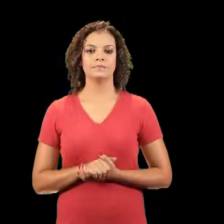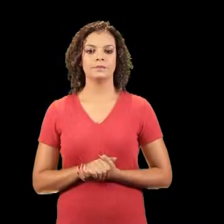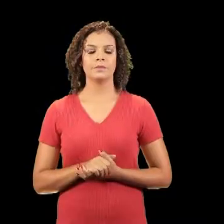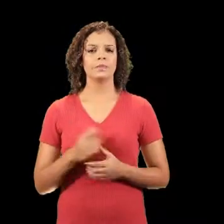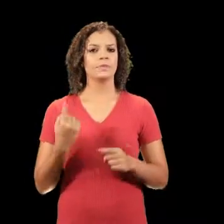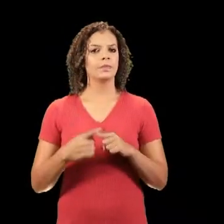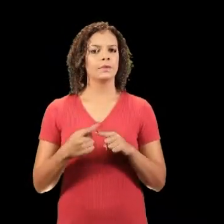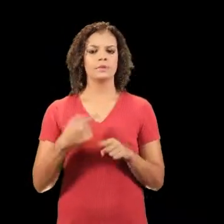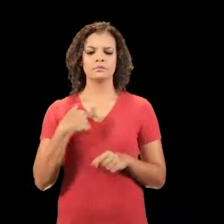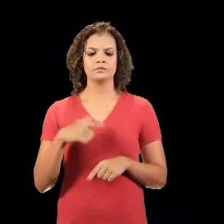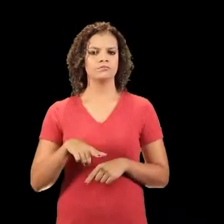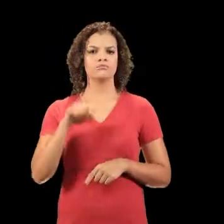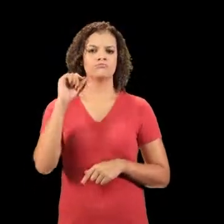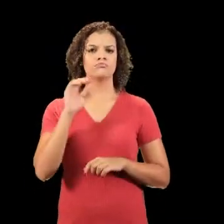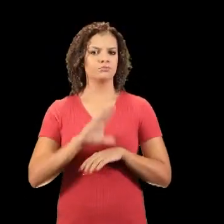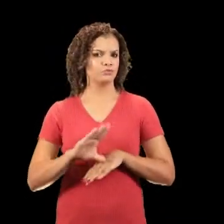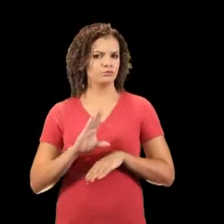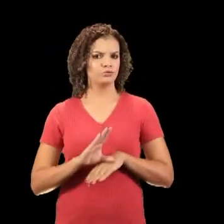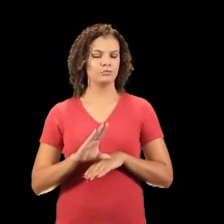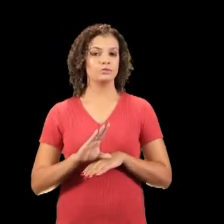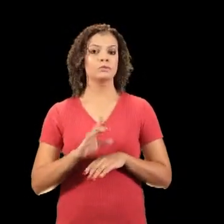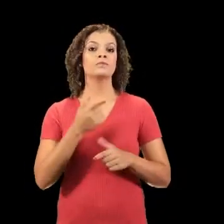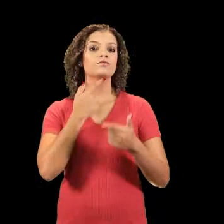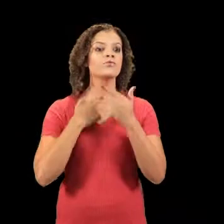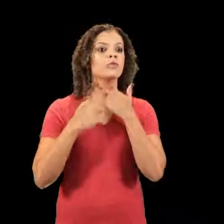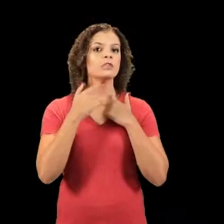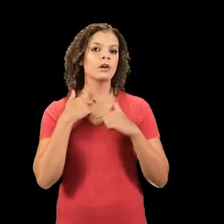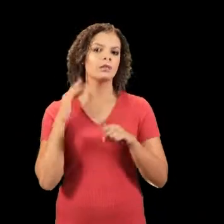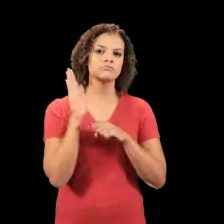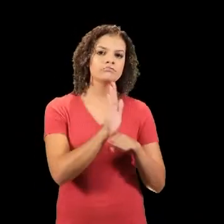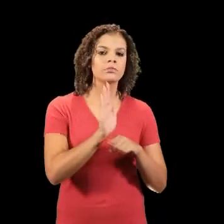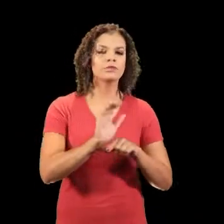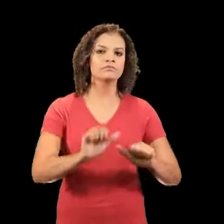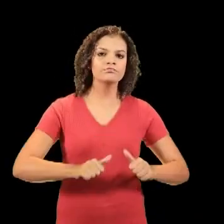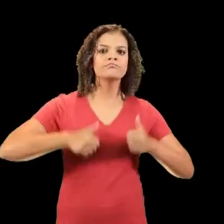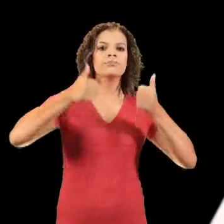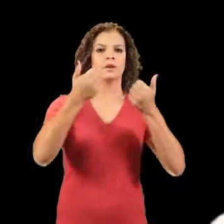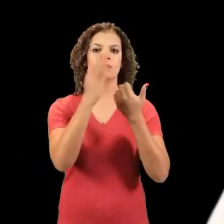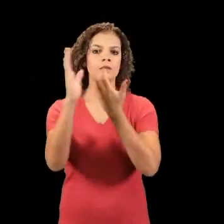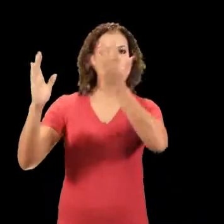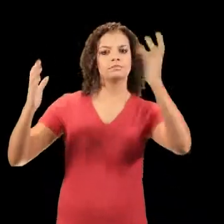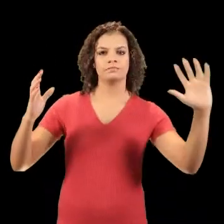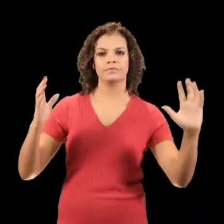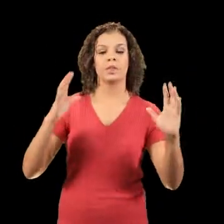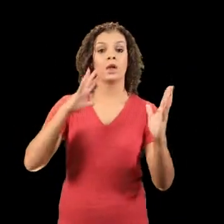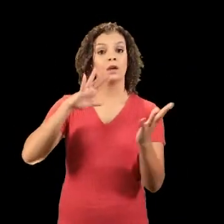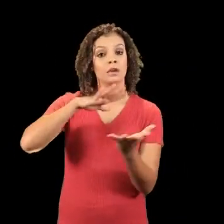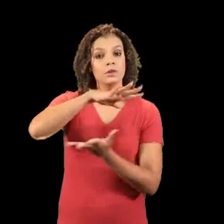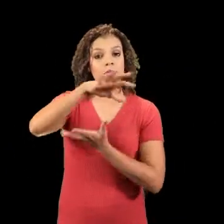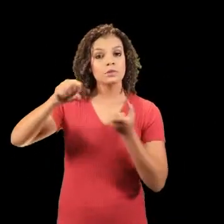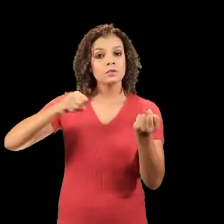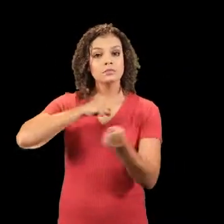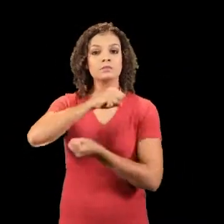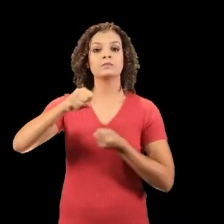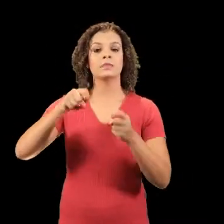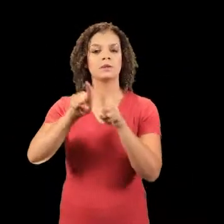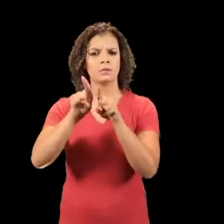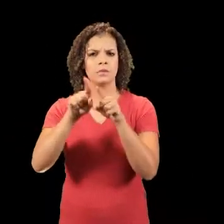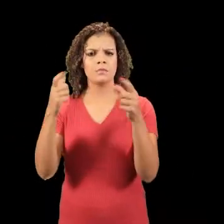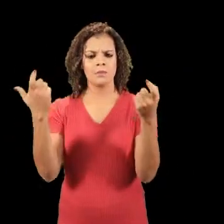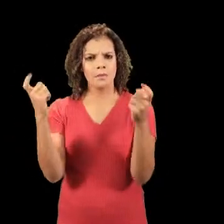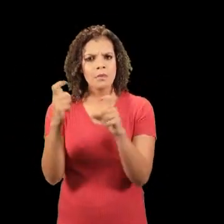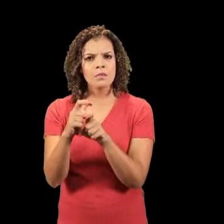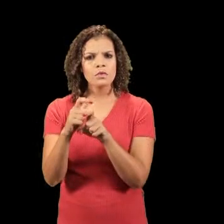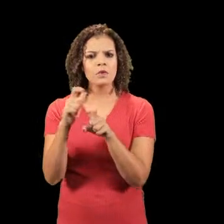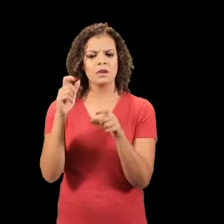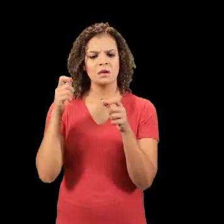Um dos motivos de eu ter entrado no curso foi o meu desejo de estar contribuindo para o meio ambiente, pela sustentabilidade e a fim de